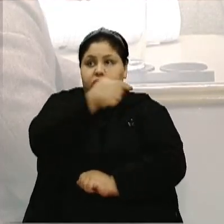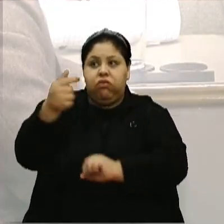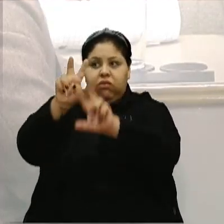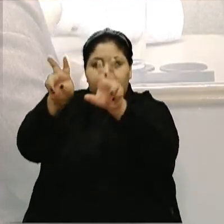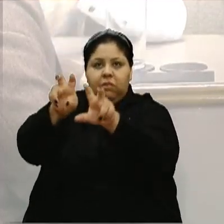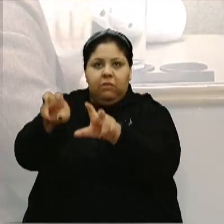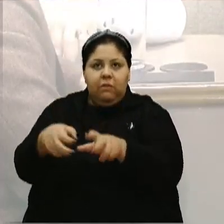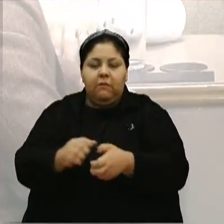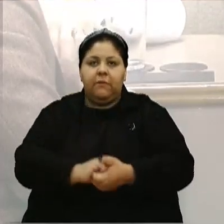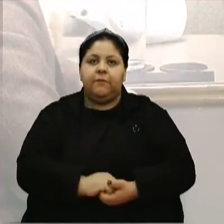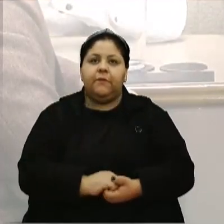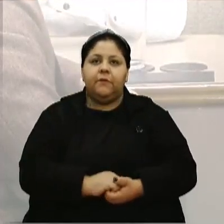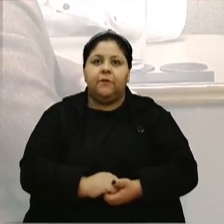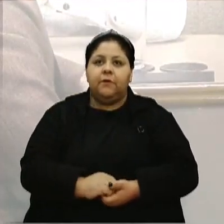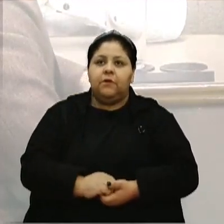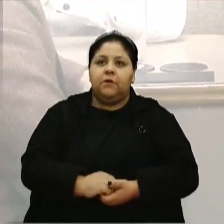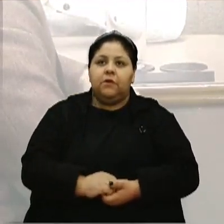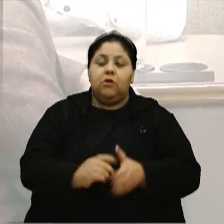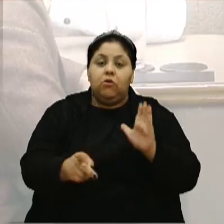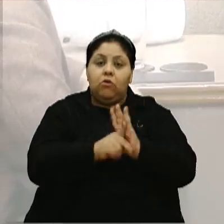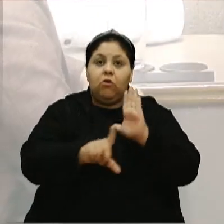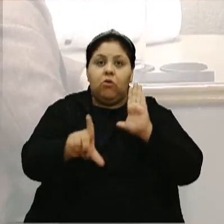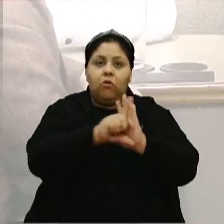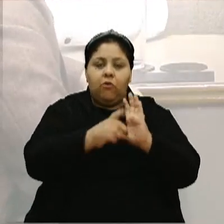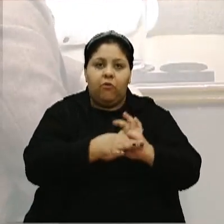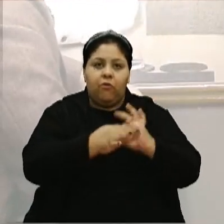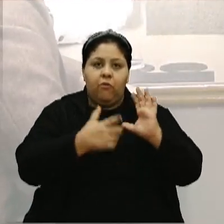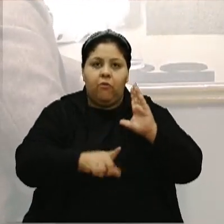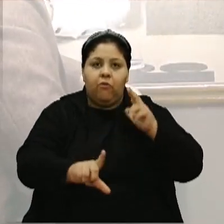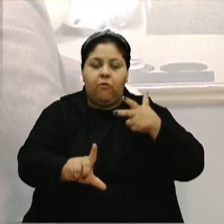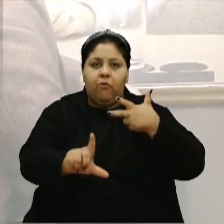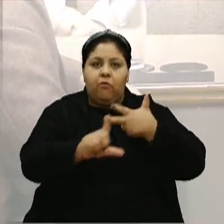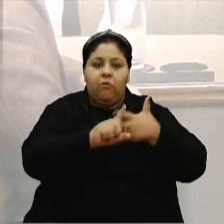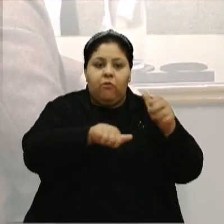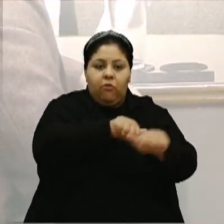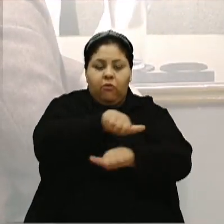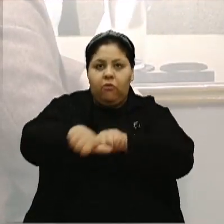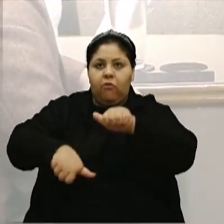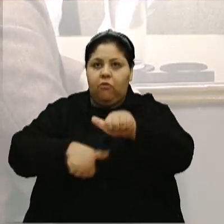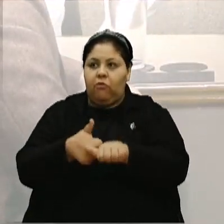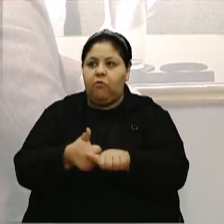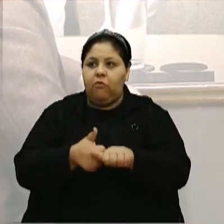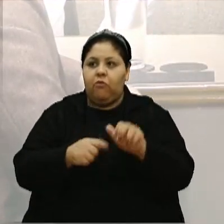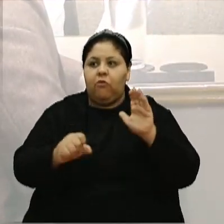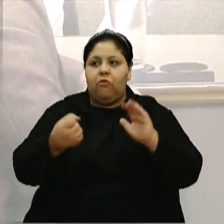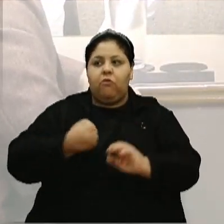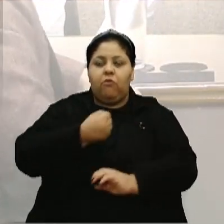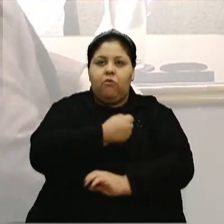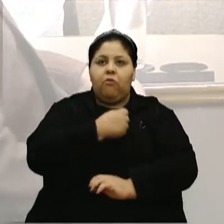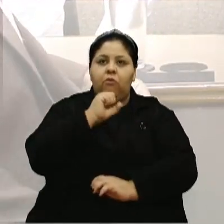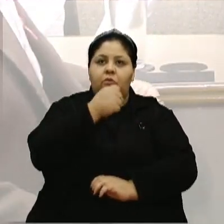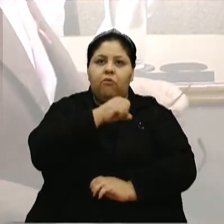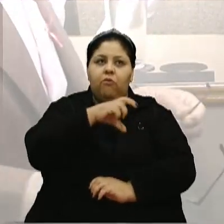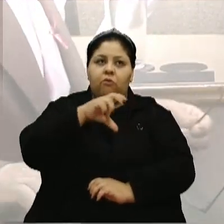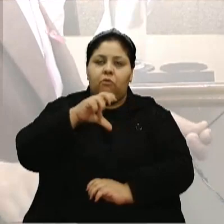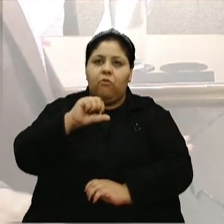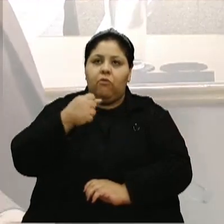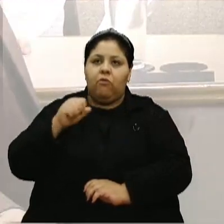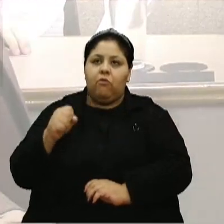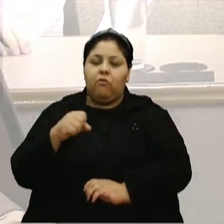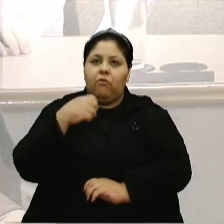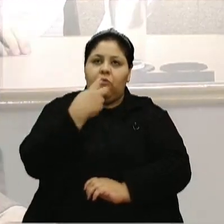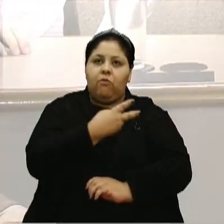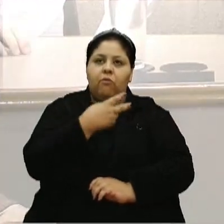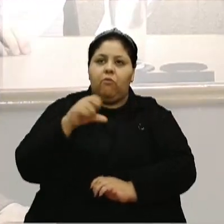providências. Busca o presente projeto de lei e autorização legislativa para alterar o dispositivo da lei nº 8.983, de